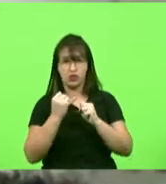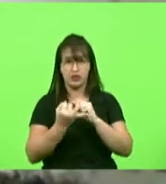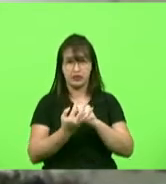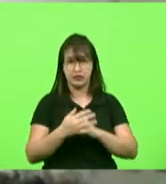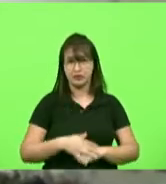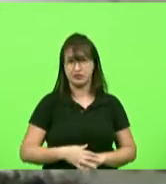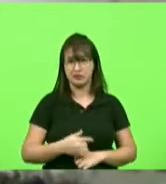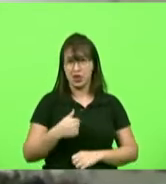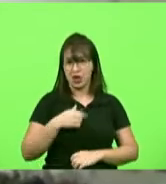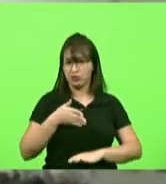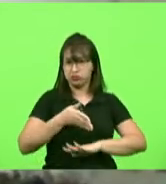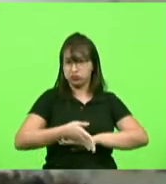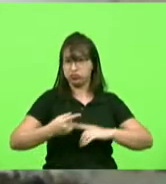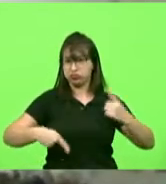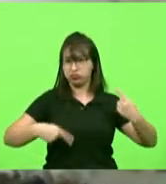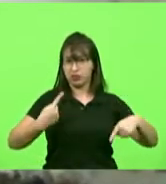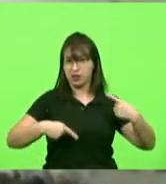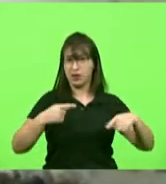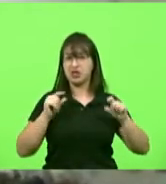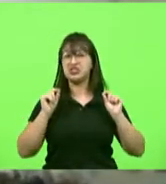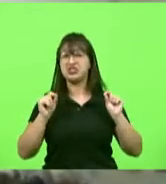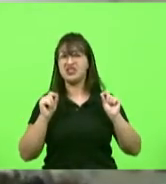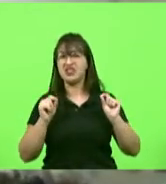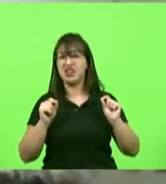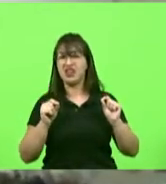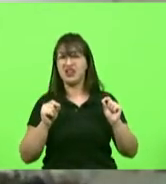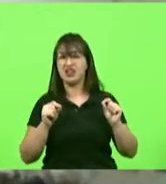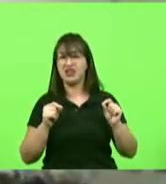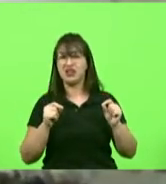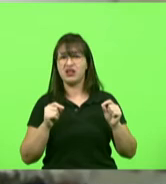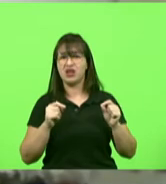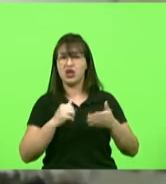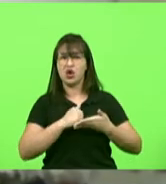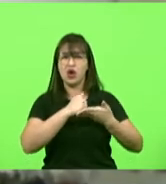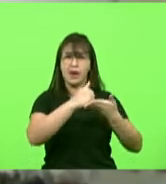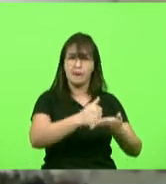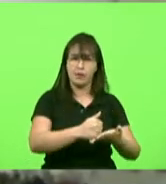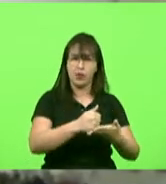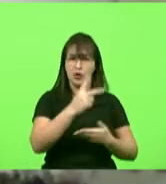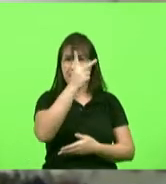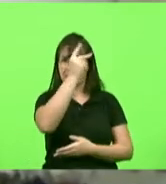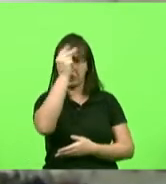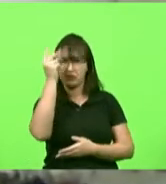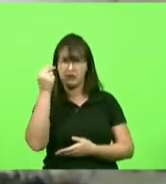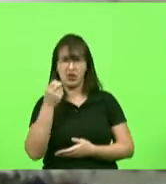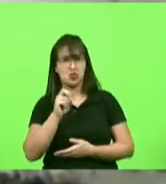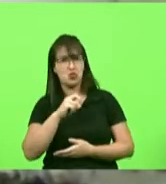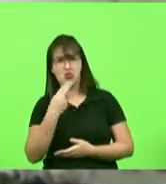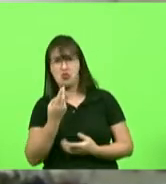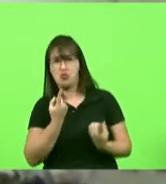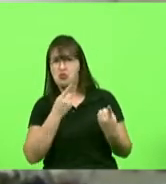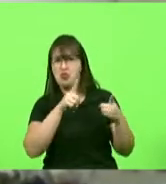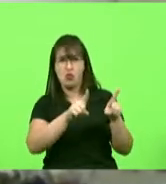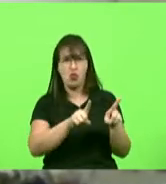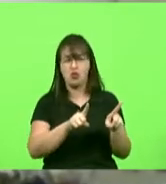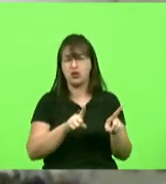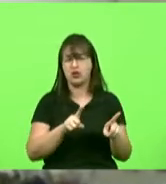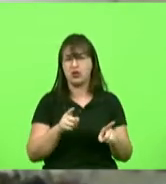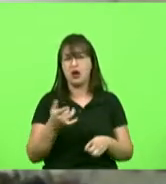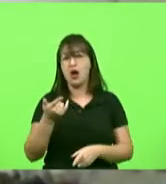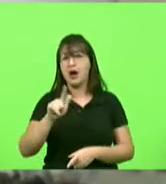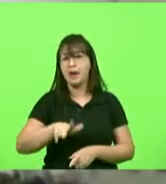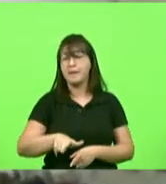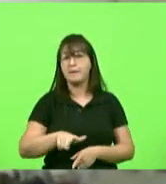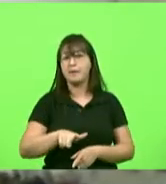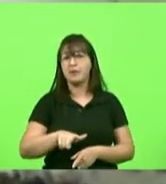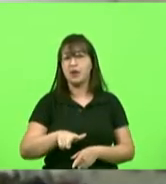debate aqui de quem é a favor o prefeito de quem é contra o prefeito eu não estou entrando num debate de quem